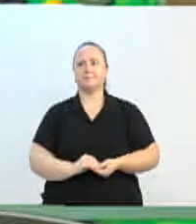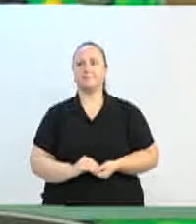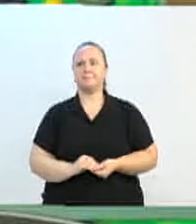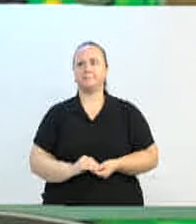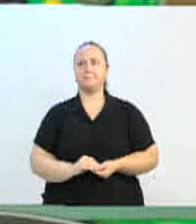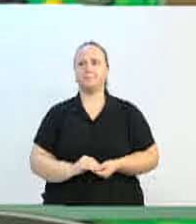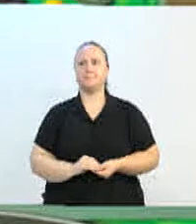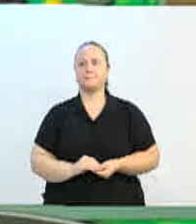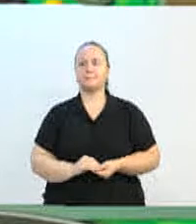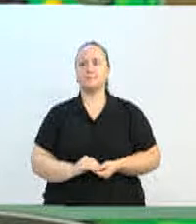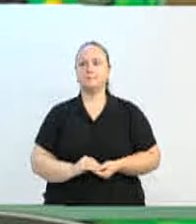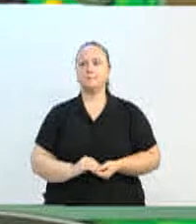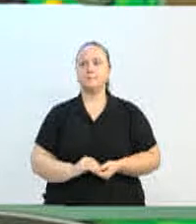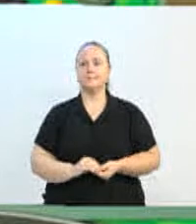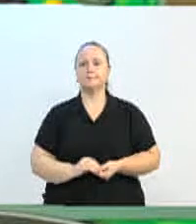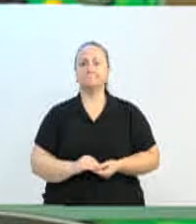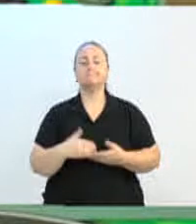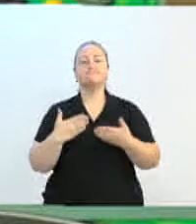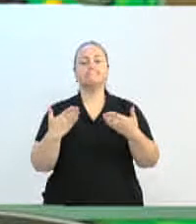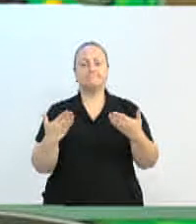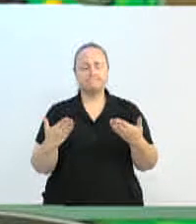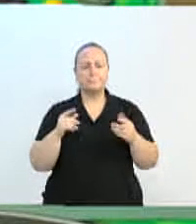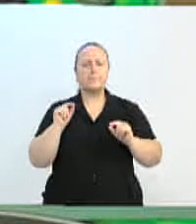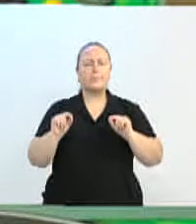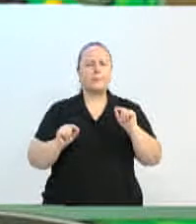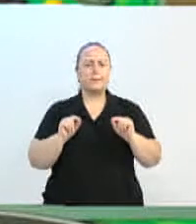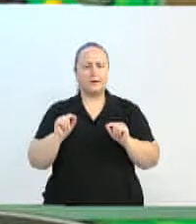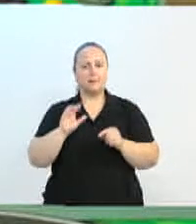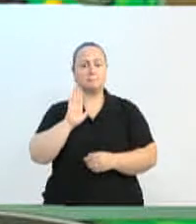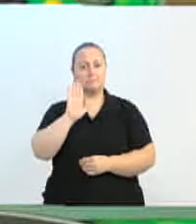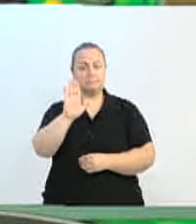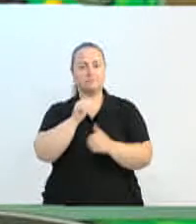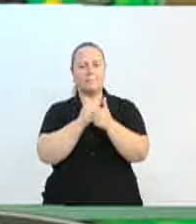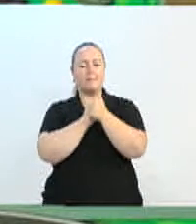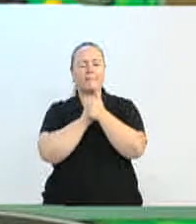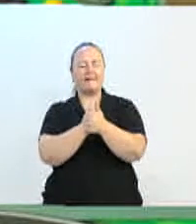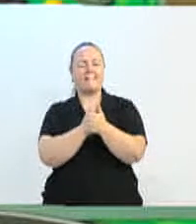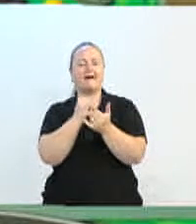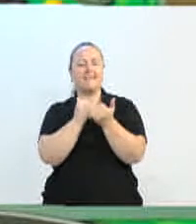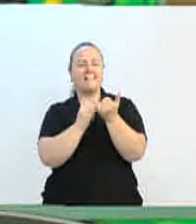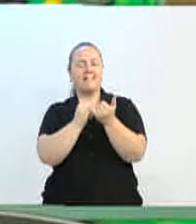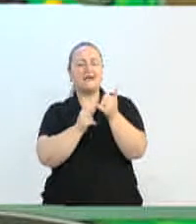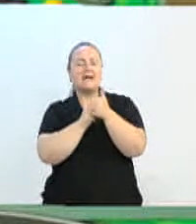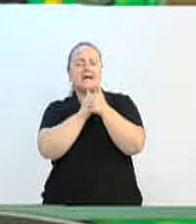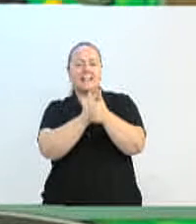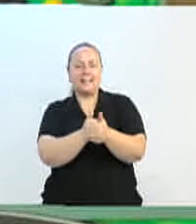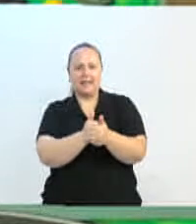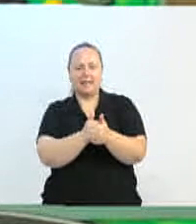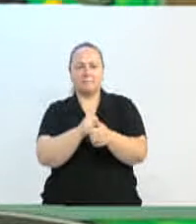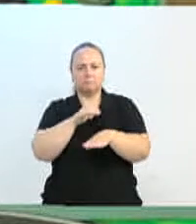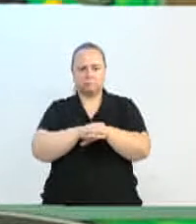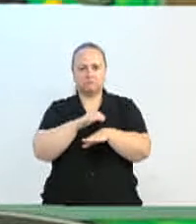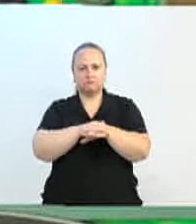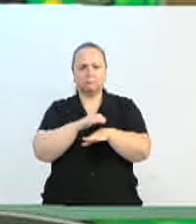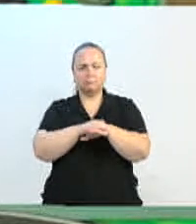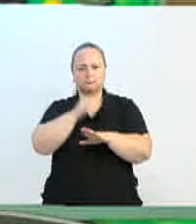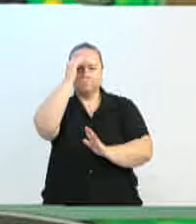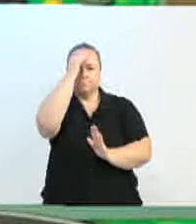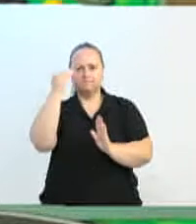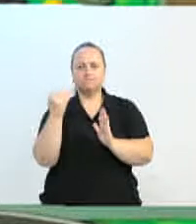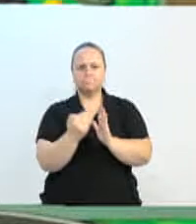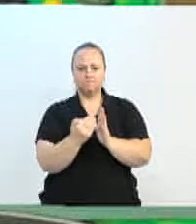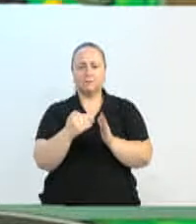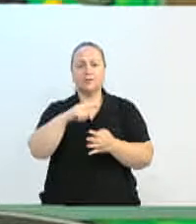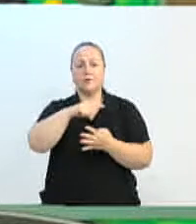O que nós vamos fazer lá dentro? E isso aqui é um guia que veio e vai ser executado por todos os centros de inovação. Temos quatro